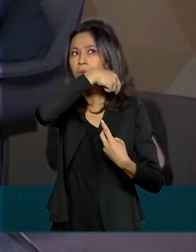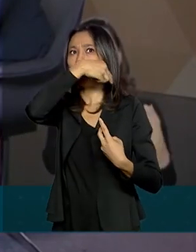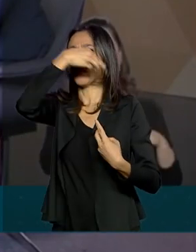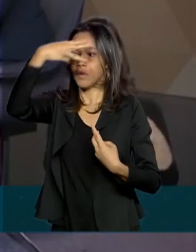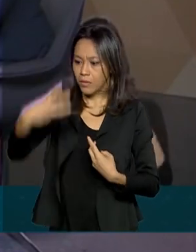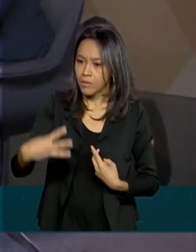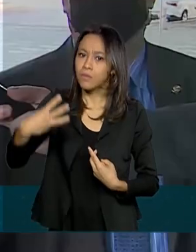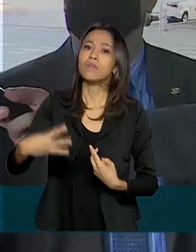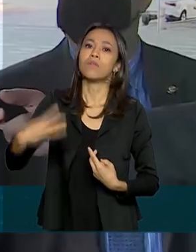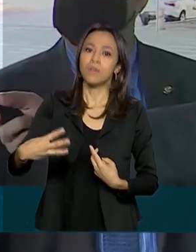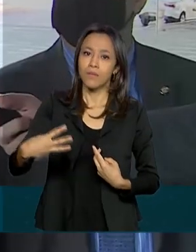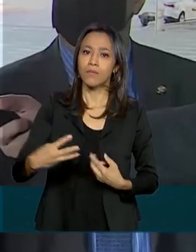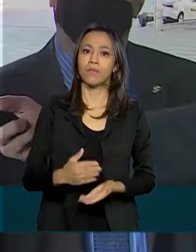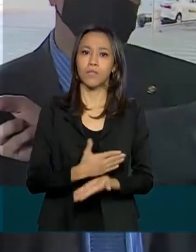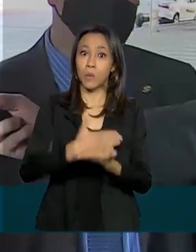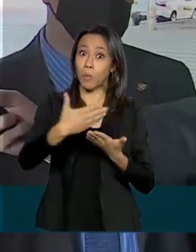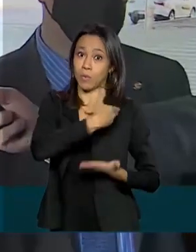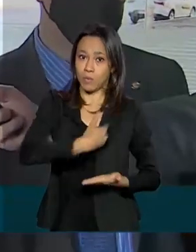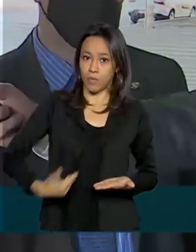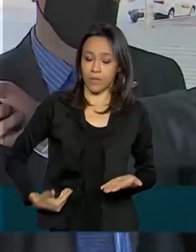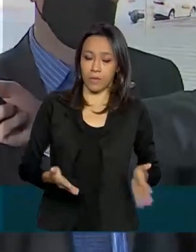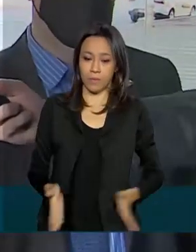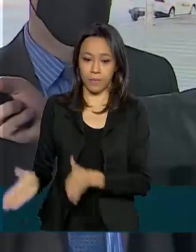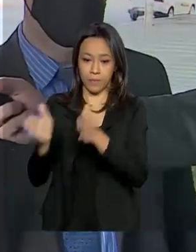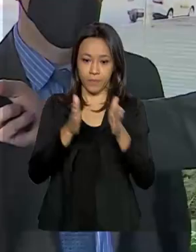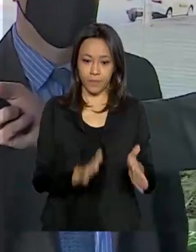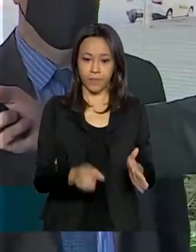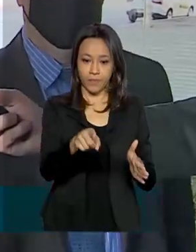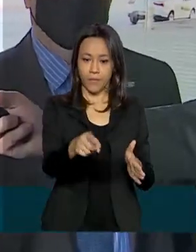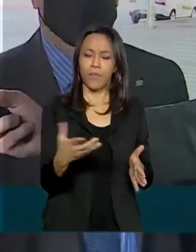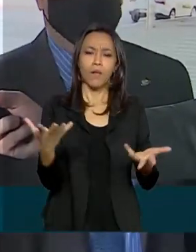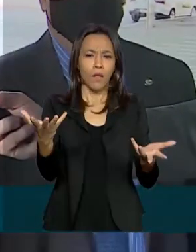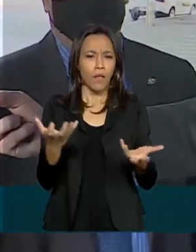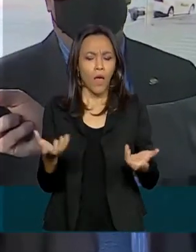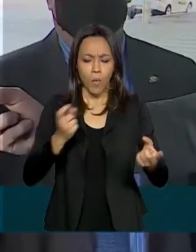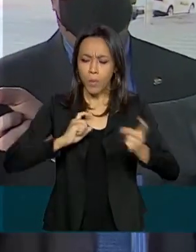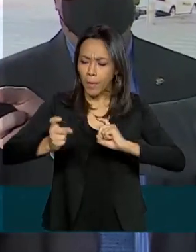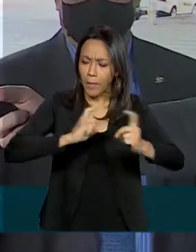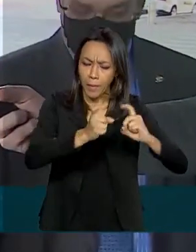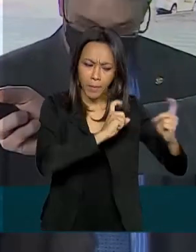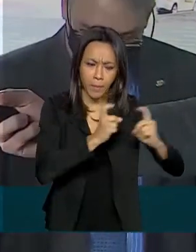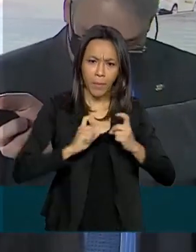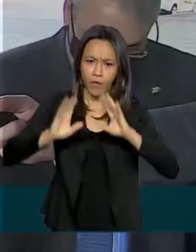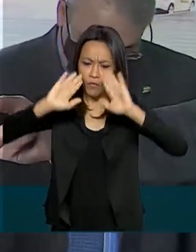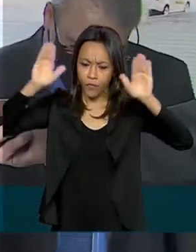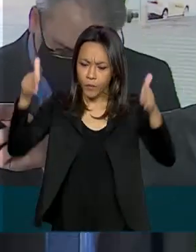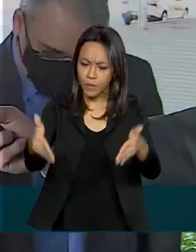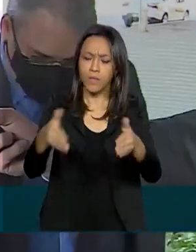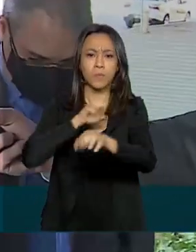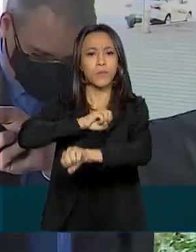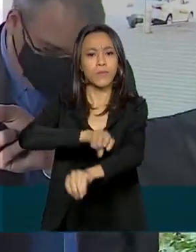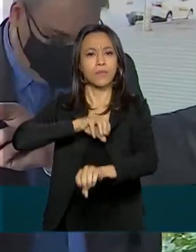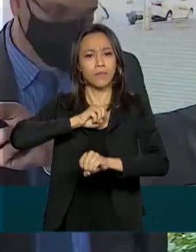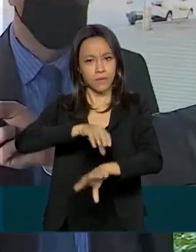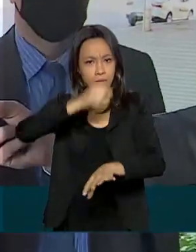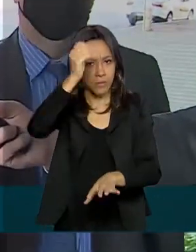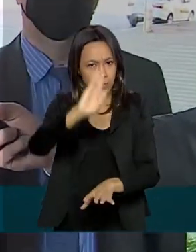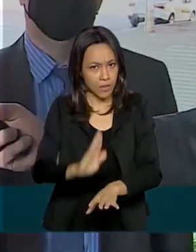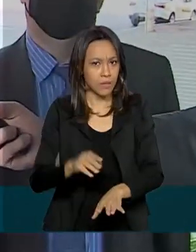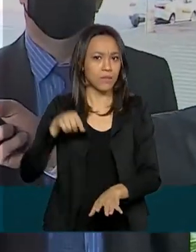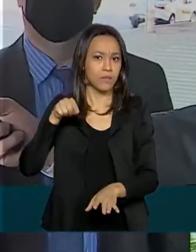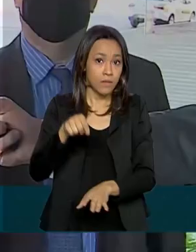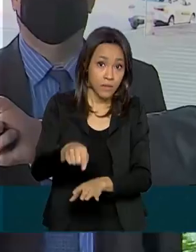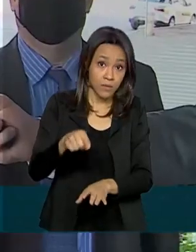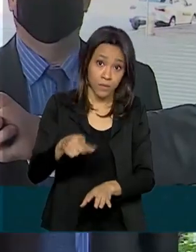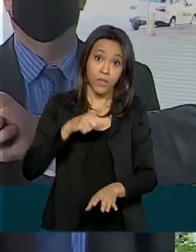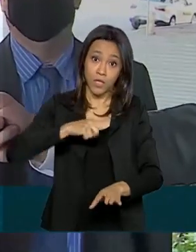governo Bolsonaro. Fazer uma gestão voltada para a educação à sociedade brasileira, conforme o marco regulatório